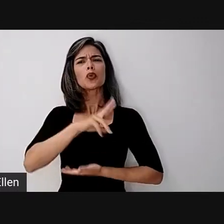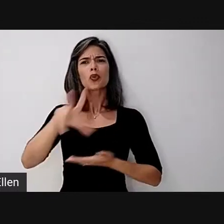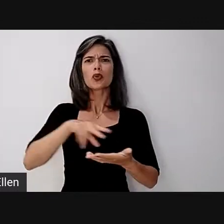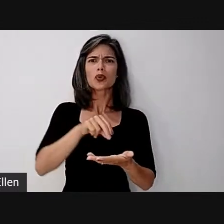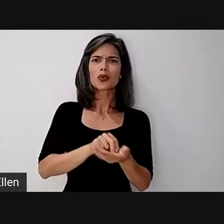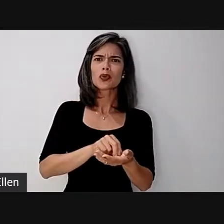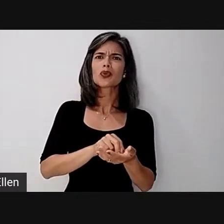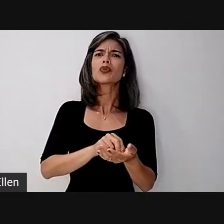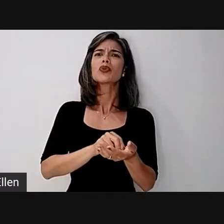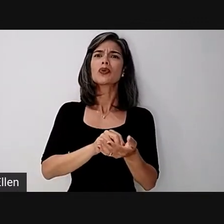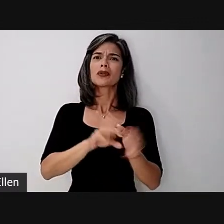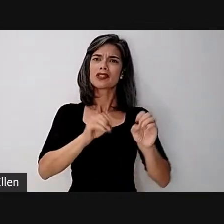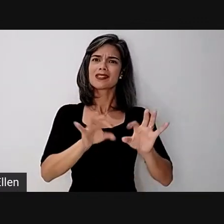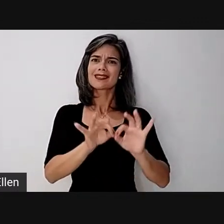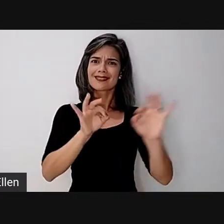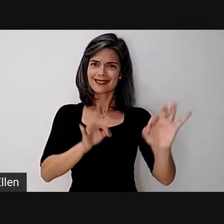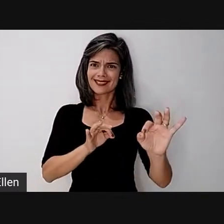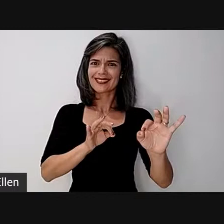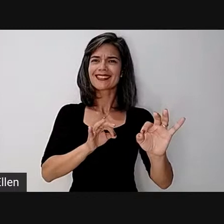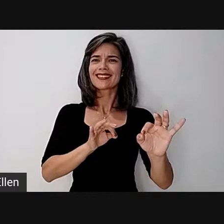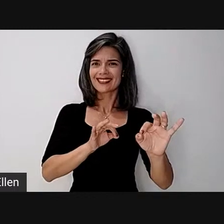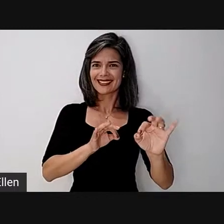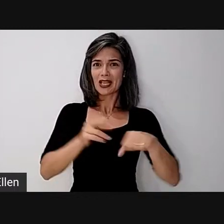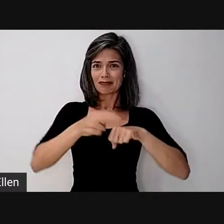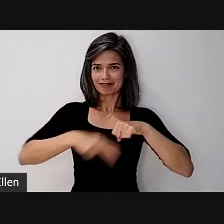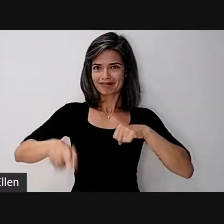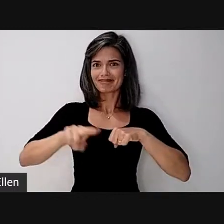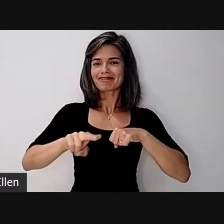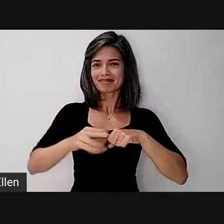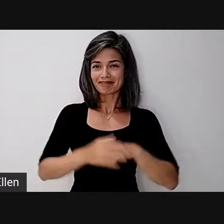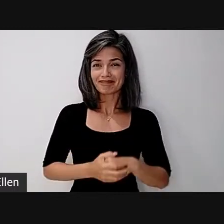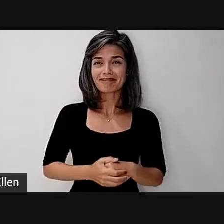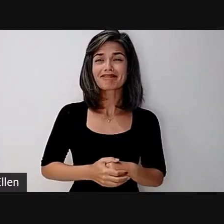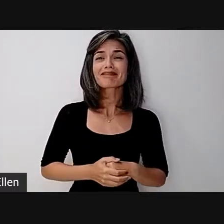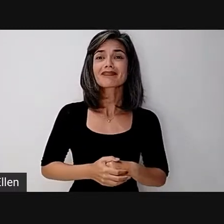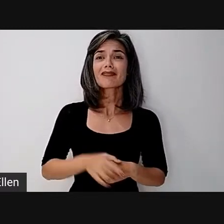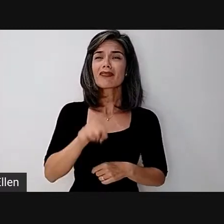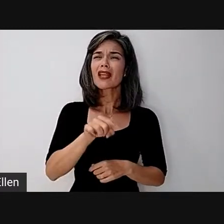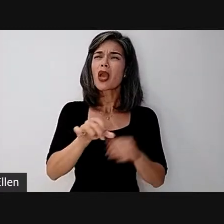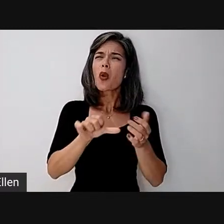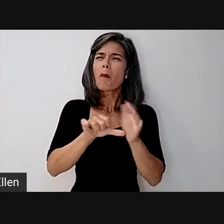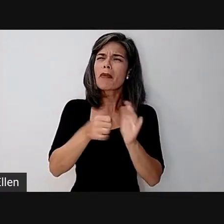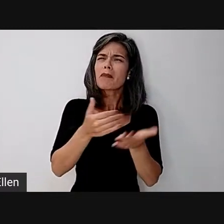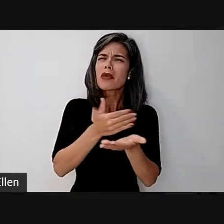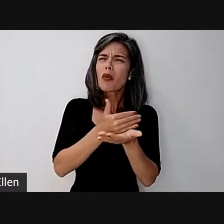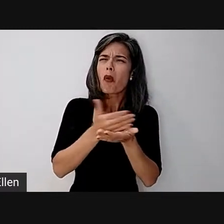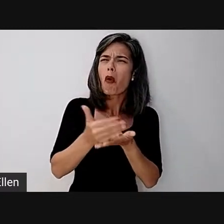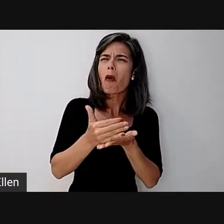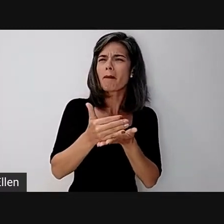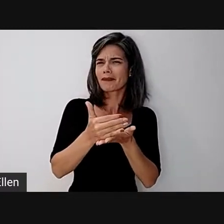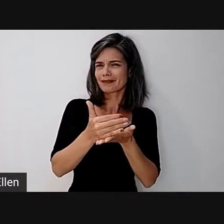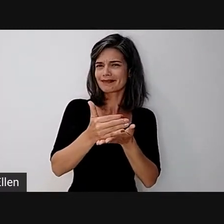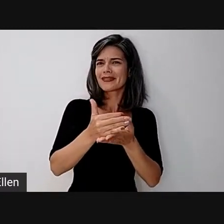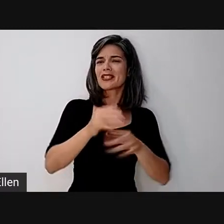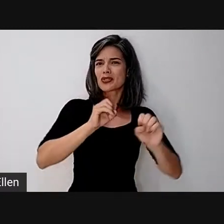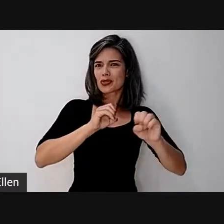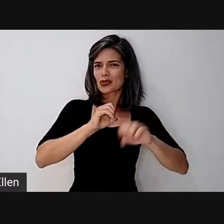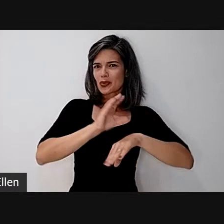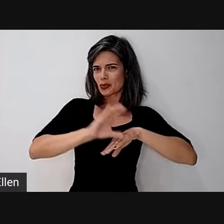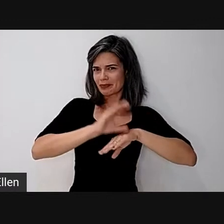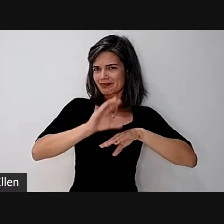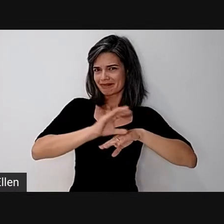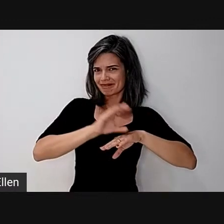Universidade Federal do Espírito Santo, nos primeiros anos de formação em tutoria, porque eu fui tutora durante dez anos.